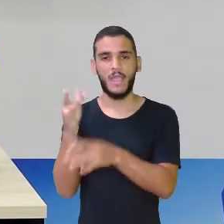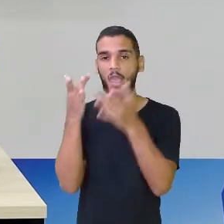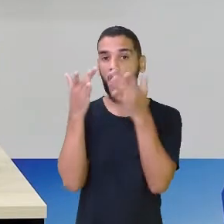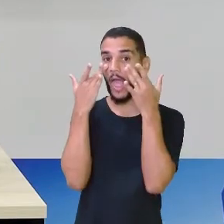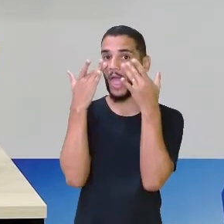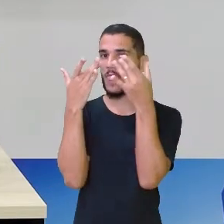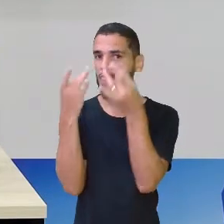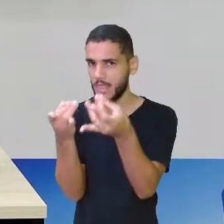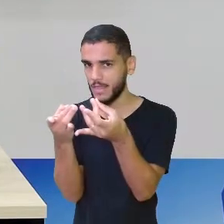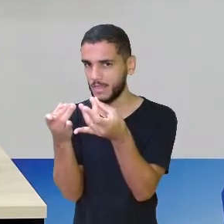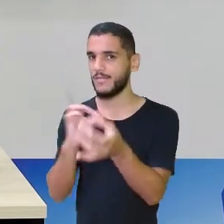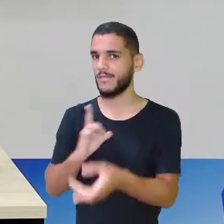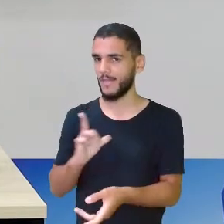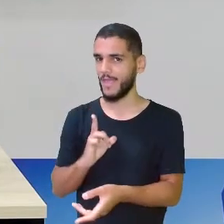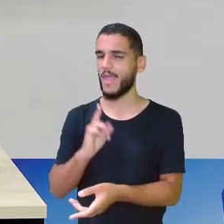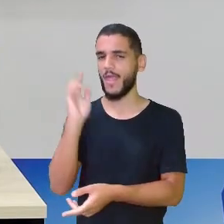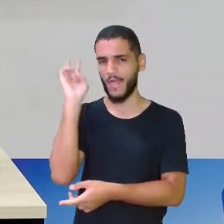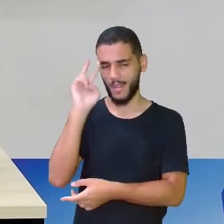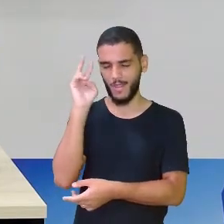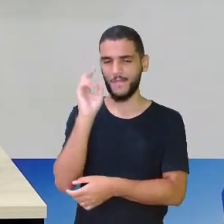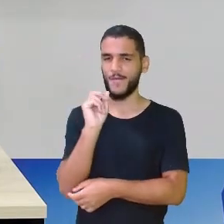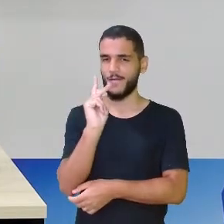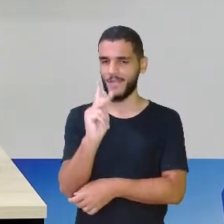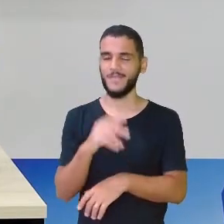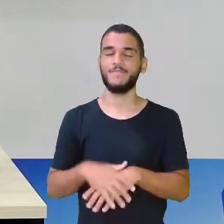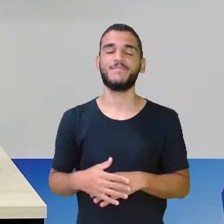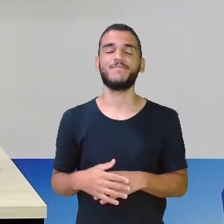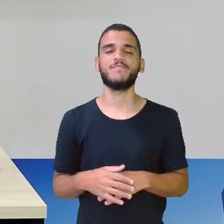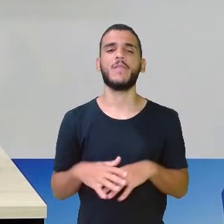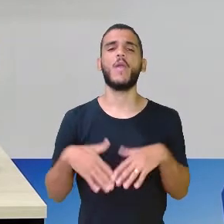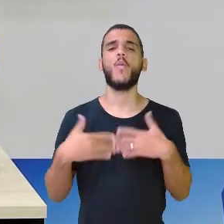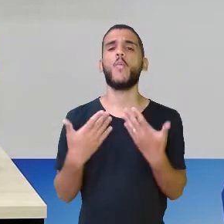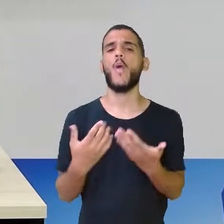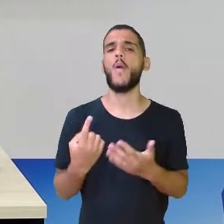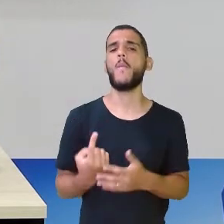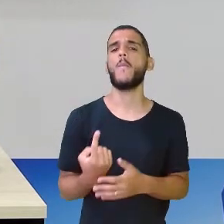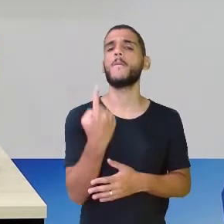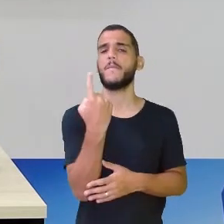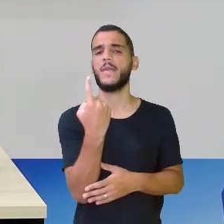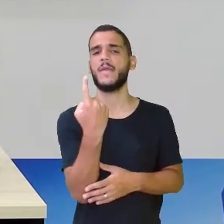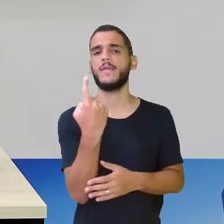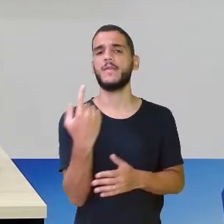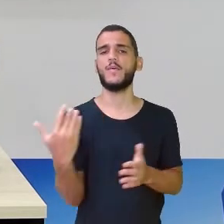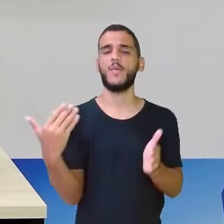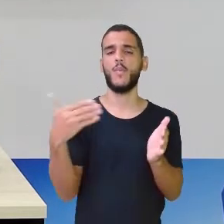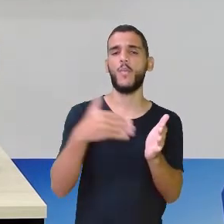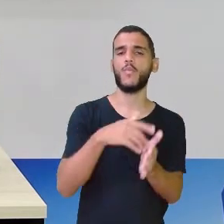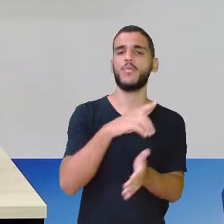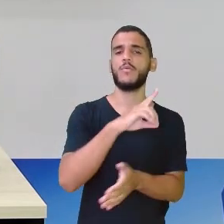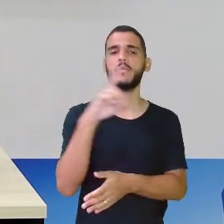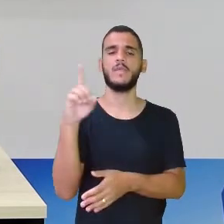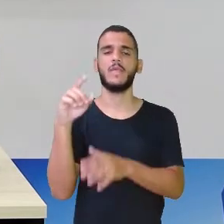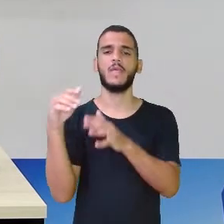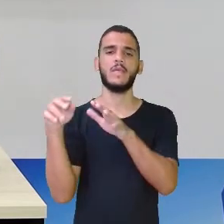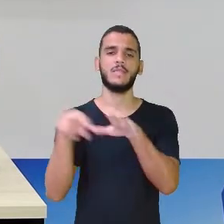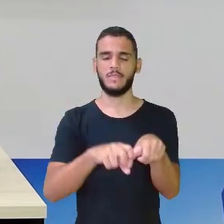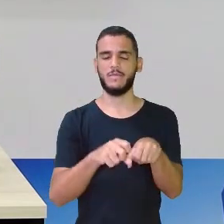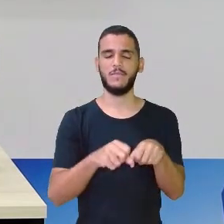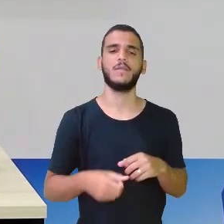lembrar qual foi o primeiro e o último dia da